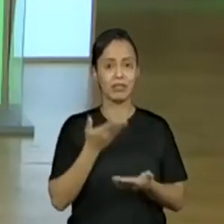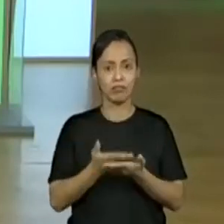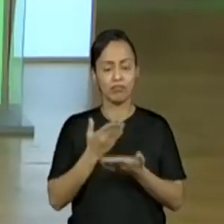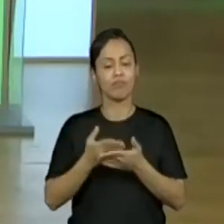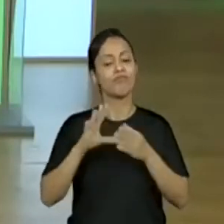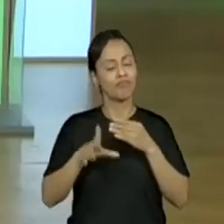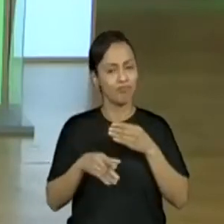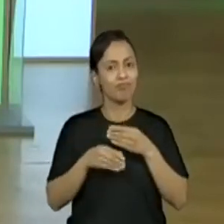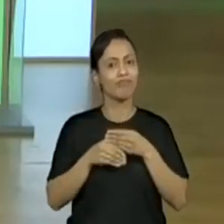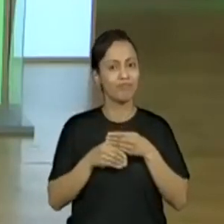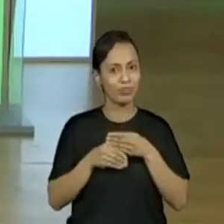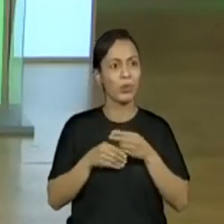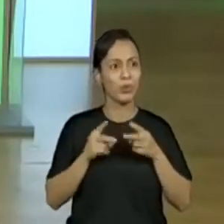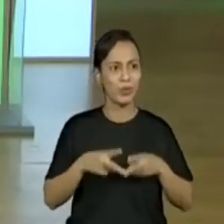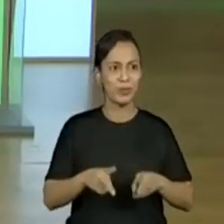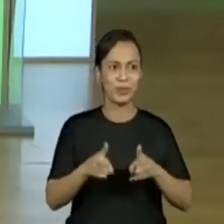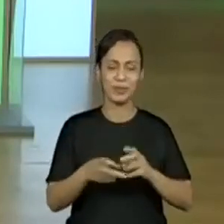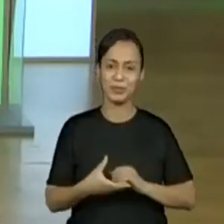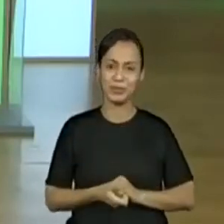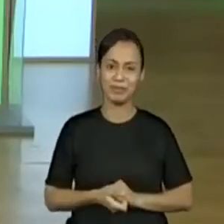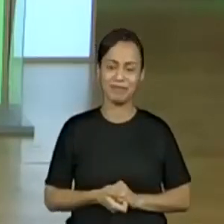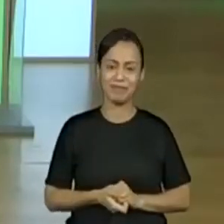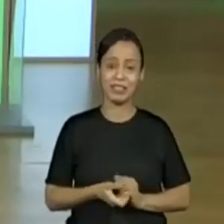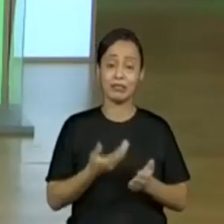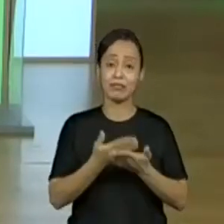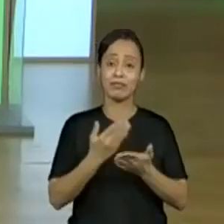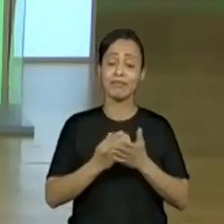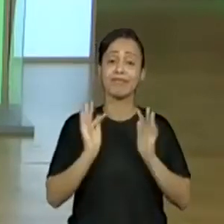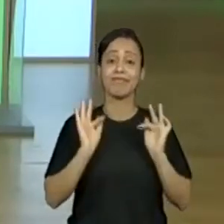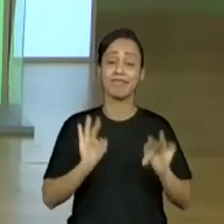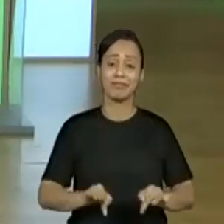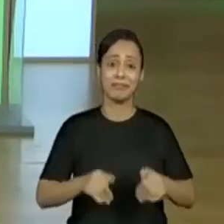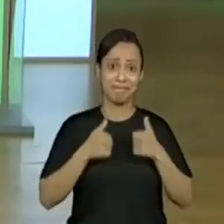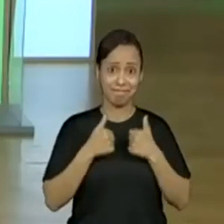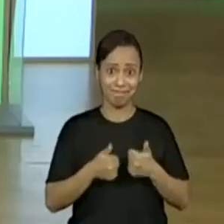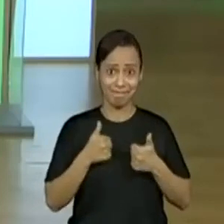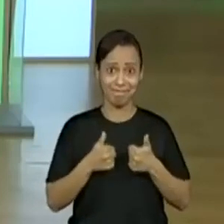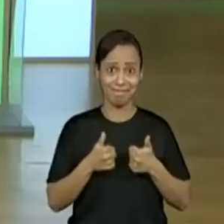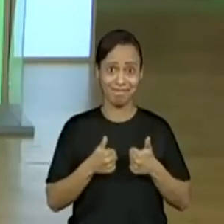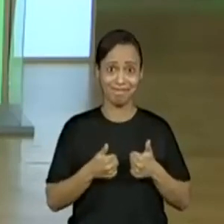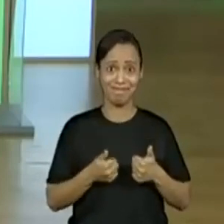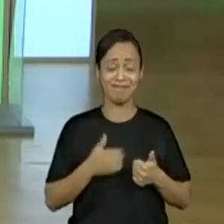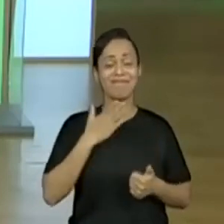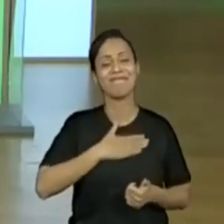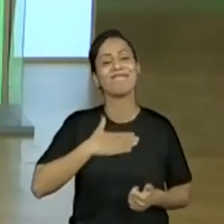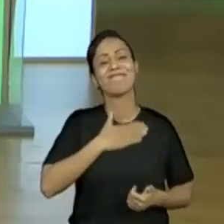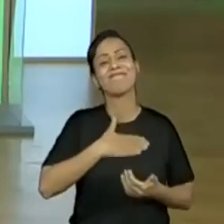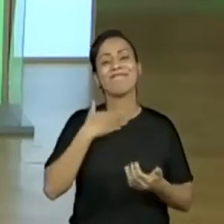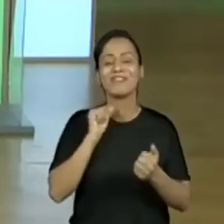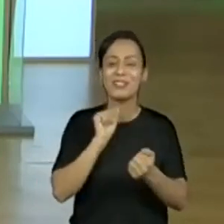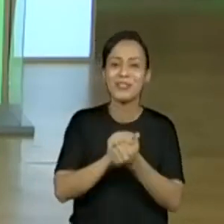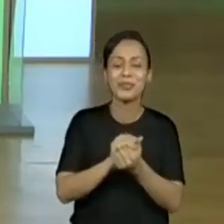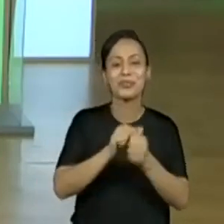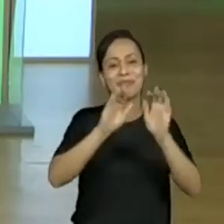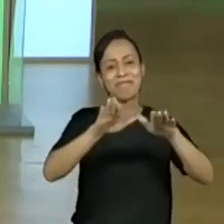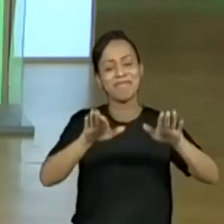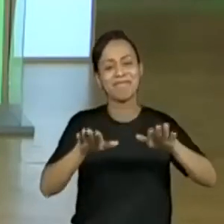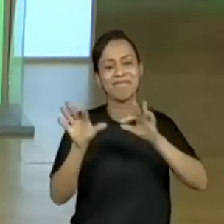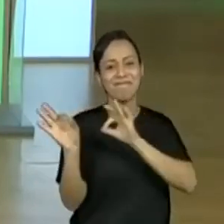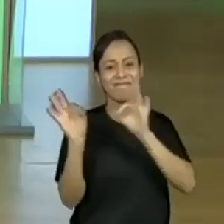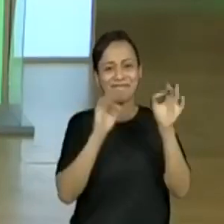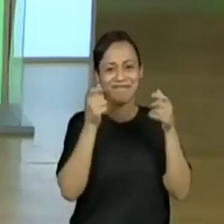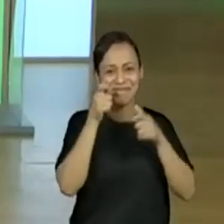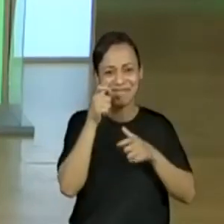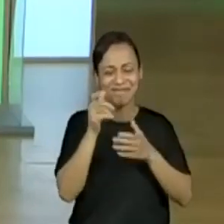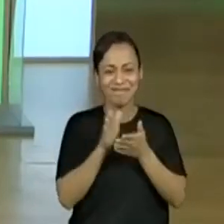também com o título Sequências Ordenadas, e essa aula está chegando ao final. Olha, mas foi um prazer ter todos vocês aqui conosco, que